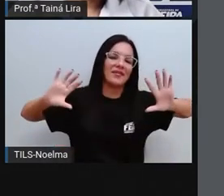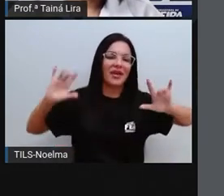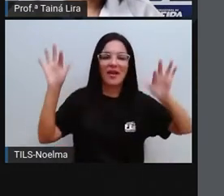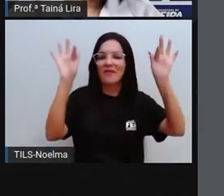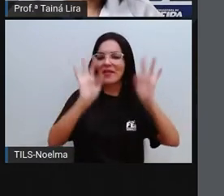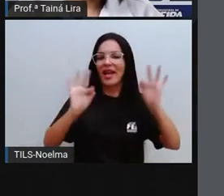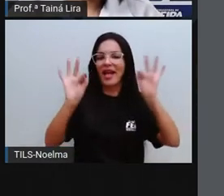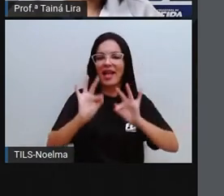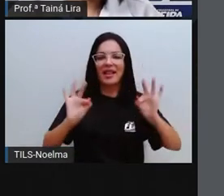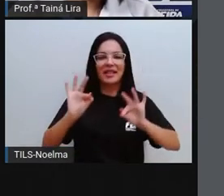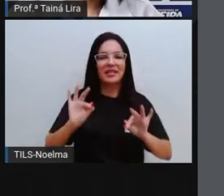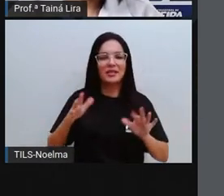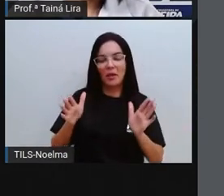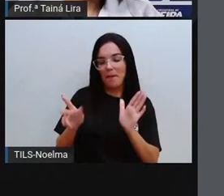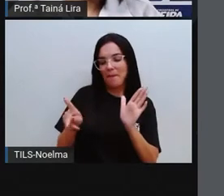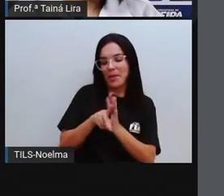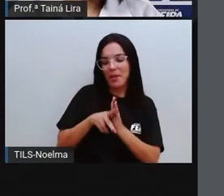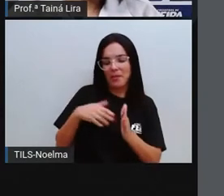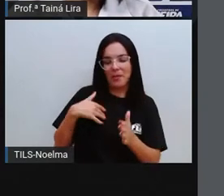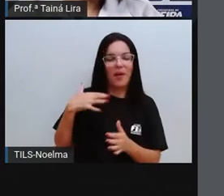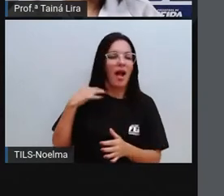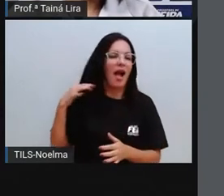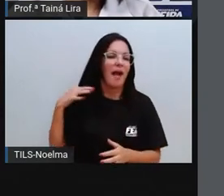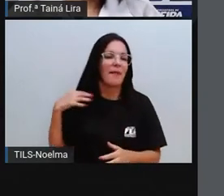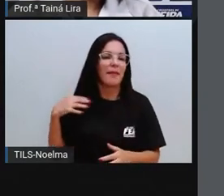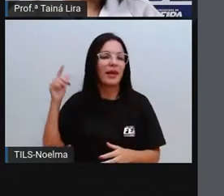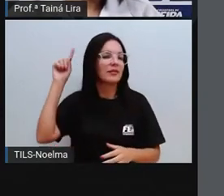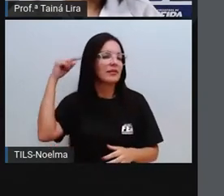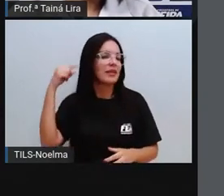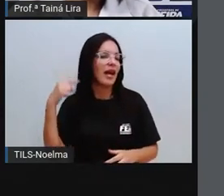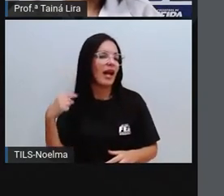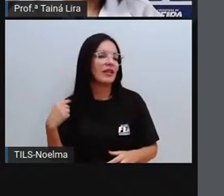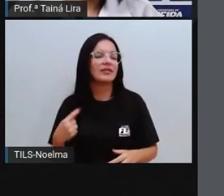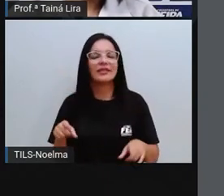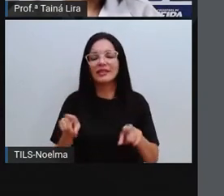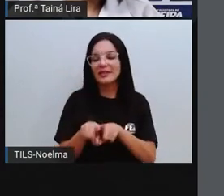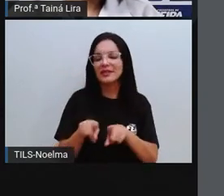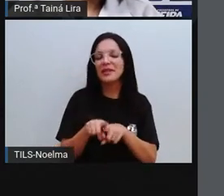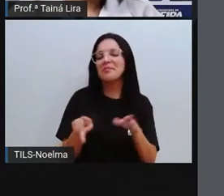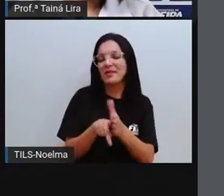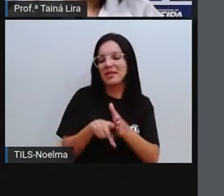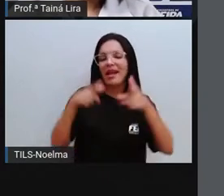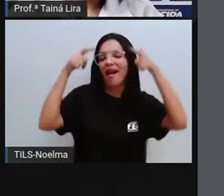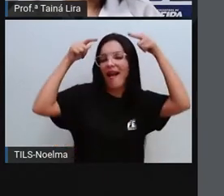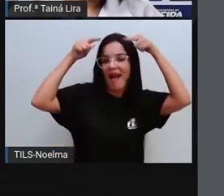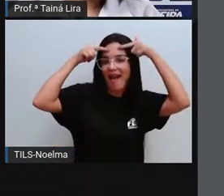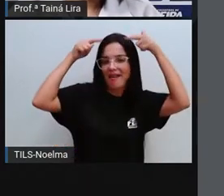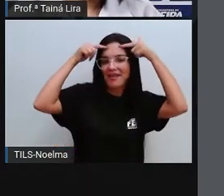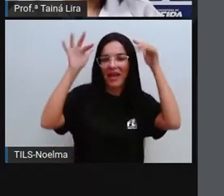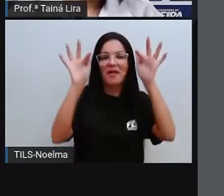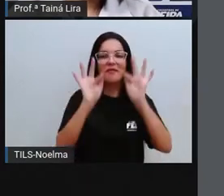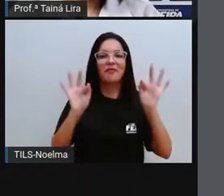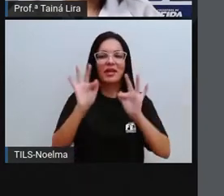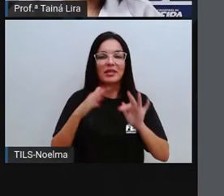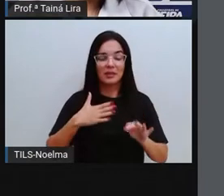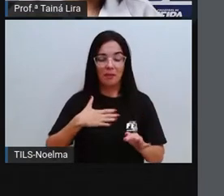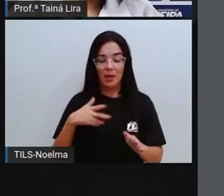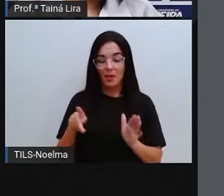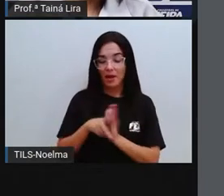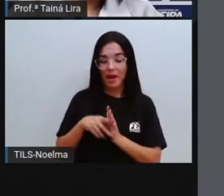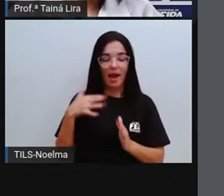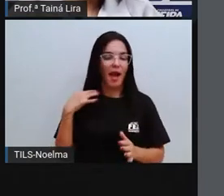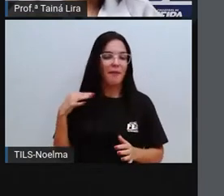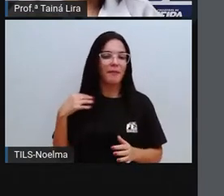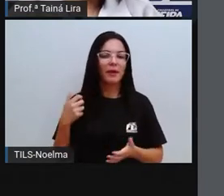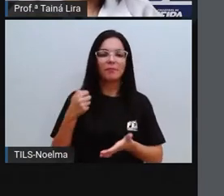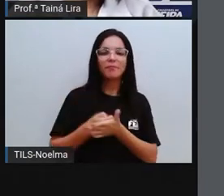Feliz com o meu crespo. O meu crespo é de rainha. Feliz com o cabelo firme e